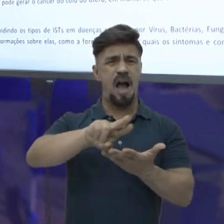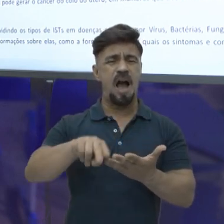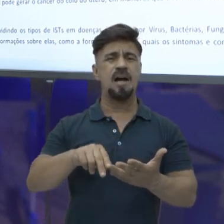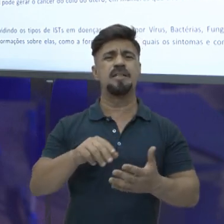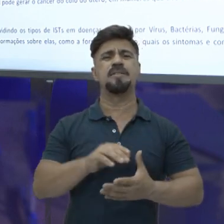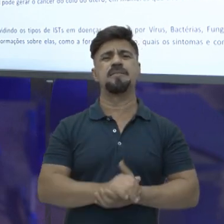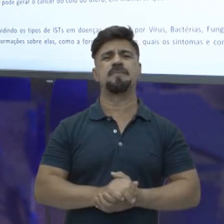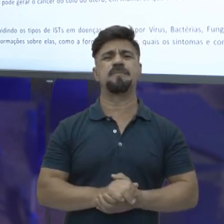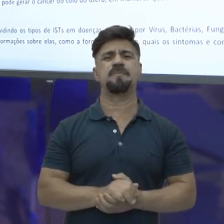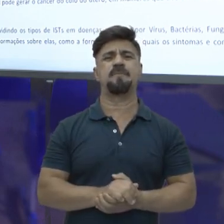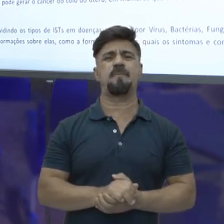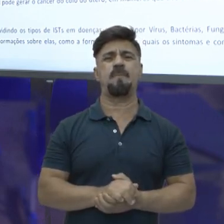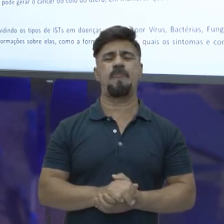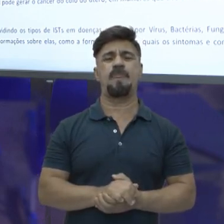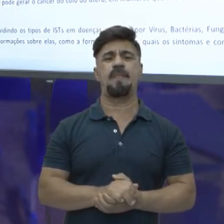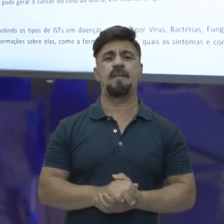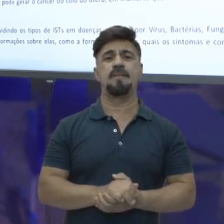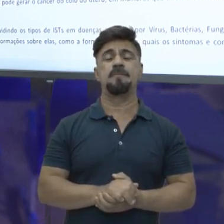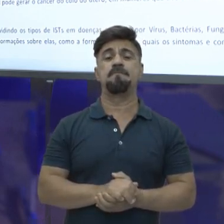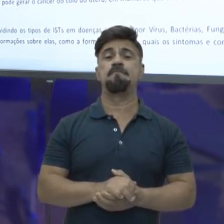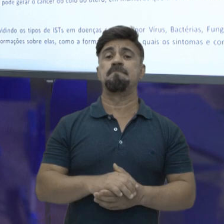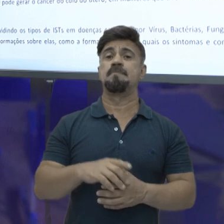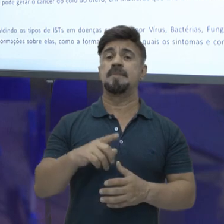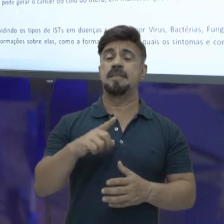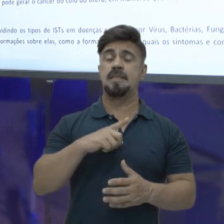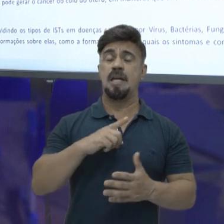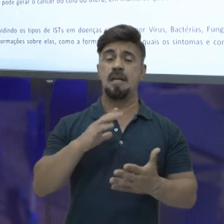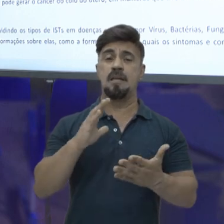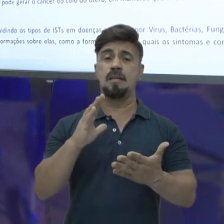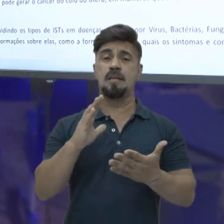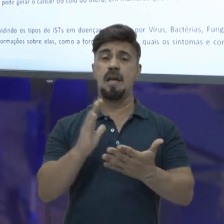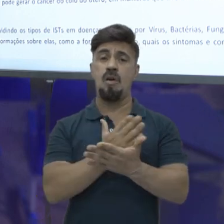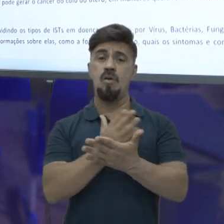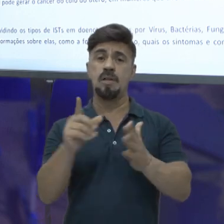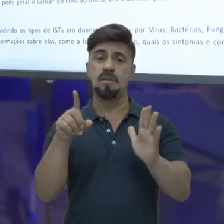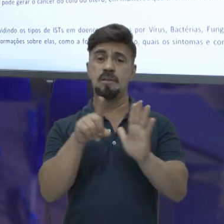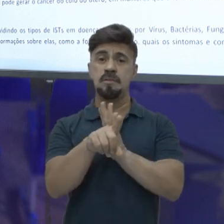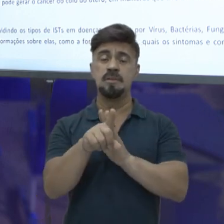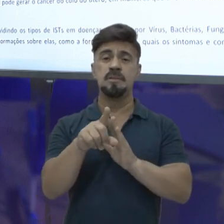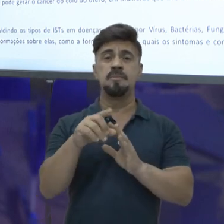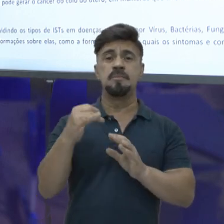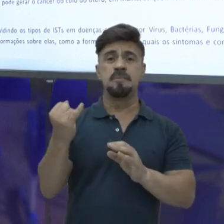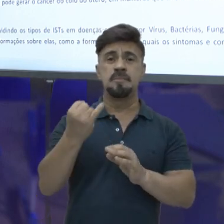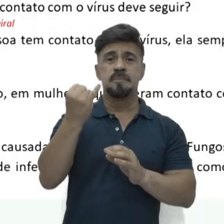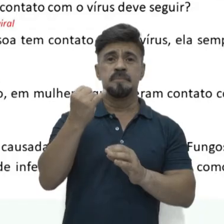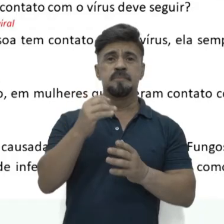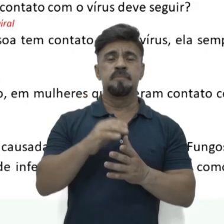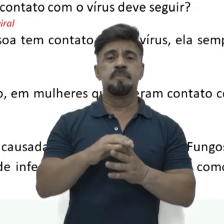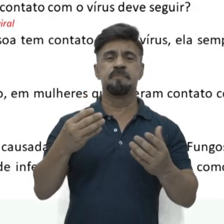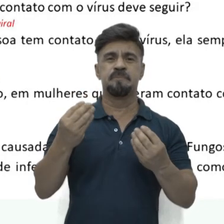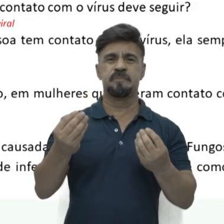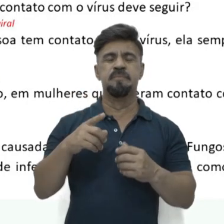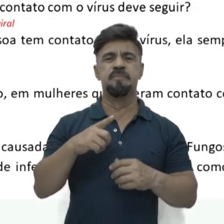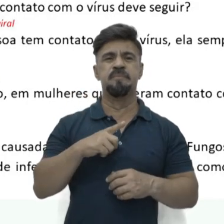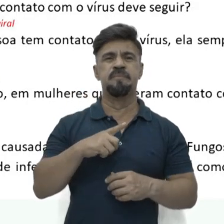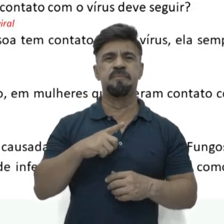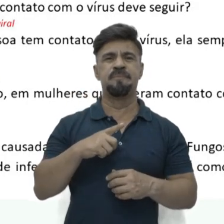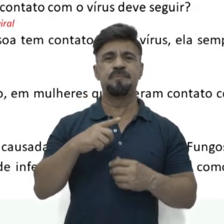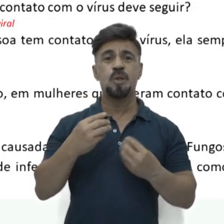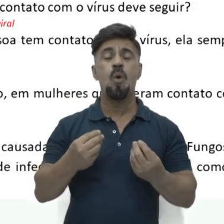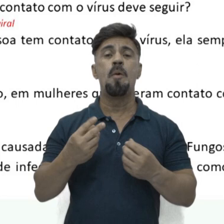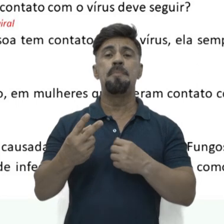HPV e várias outras, tá? Aqui tem algumas questões que são importantes da gente focar, que é o seguinte, ó, qual é a forma de